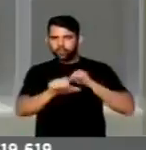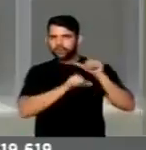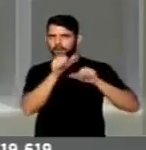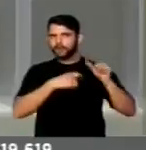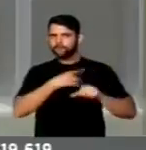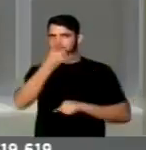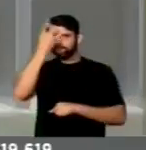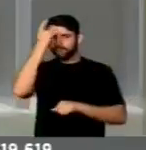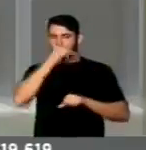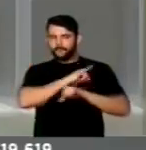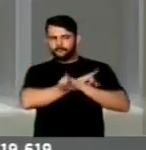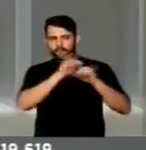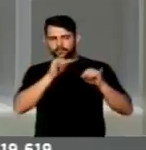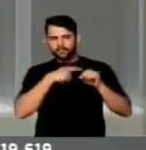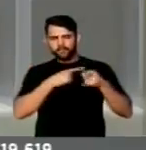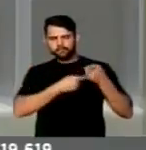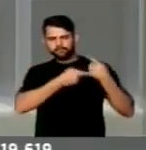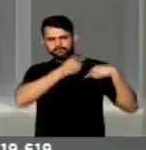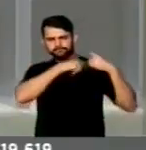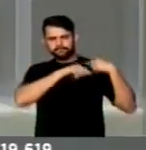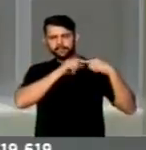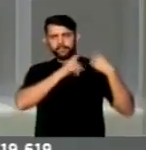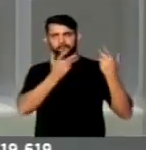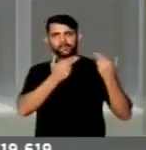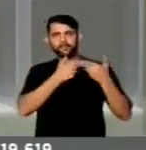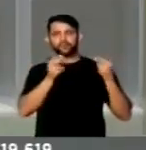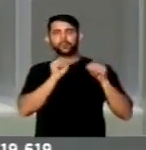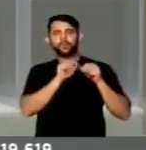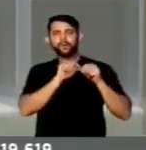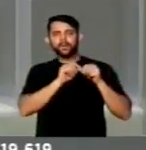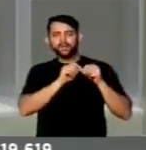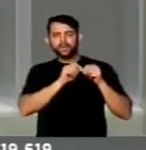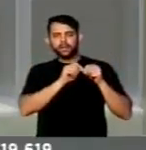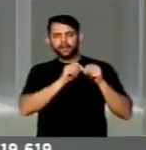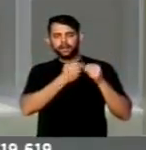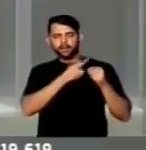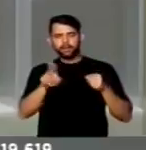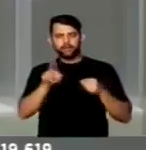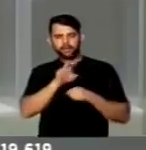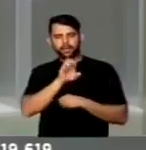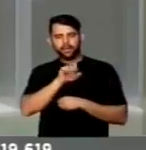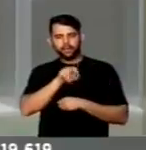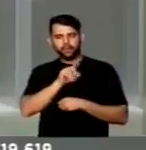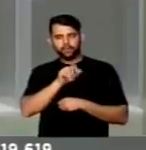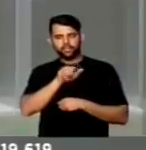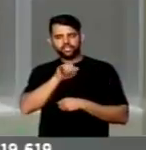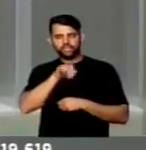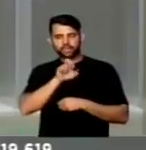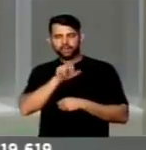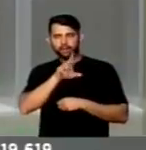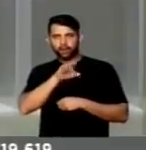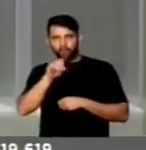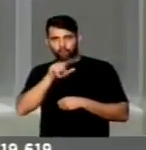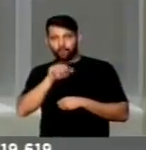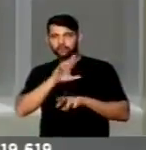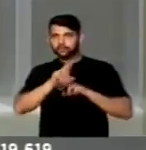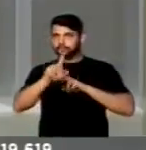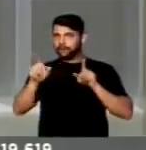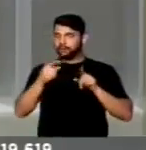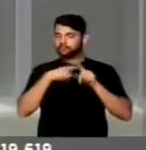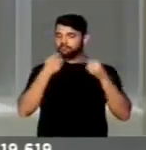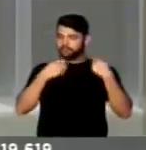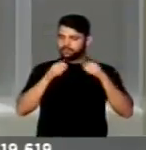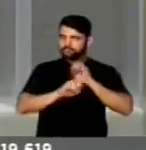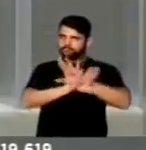o discurso retrógrado e alienante sobre a denominada ideologia de gênero. É preciso